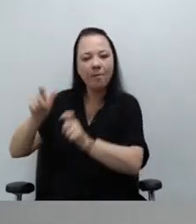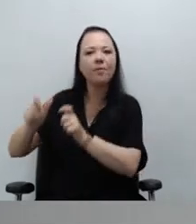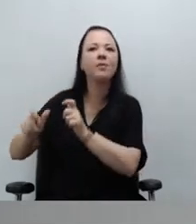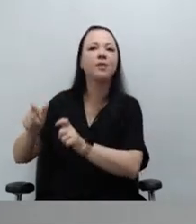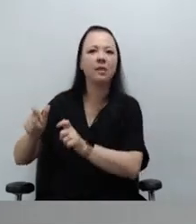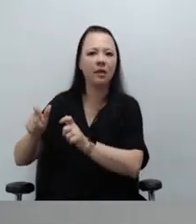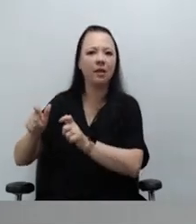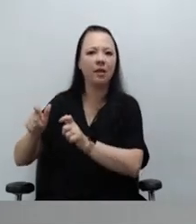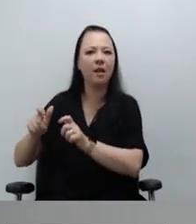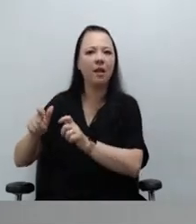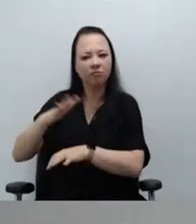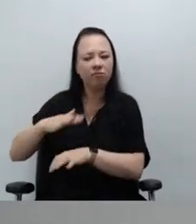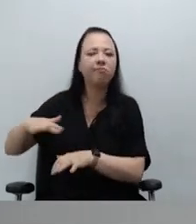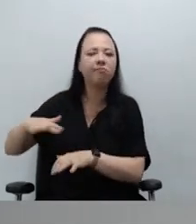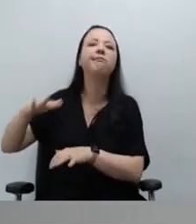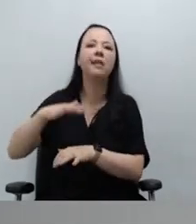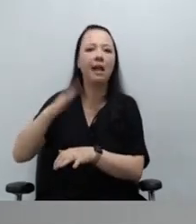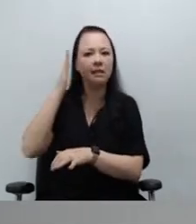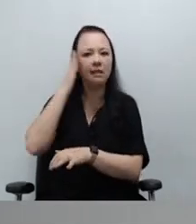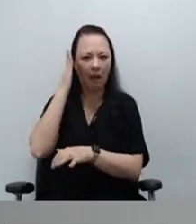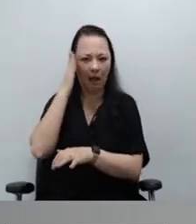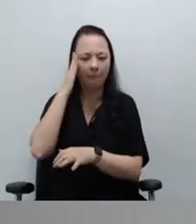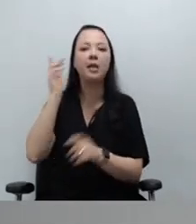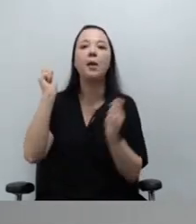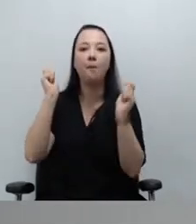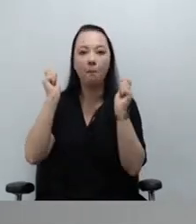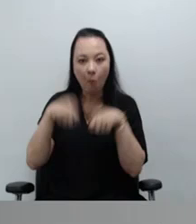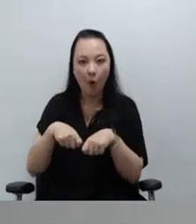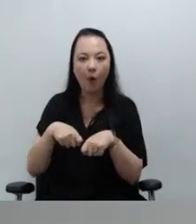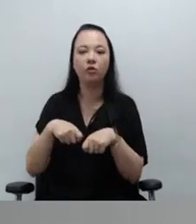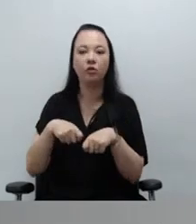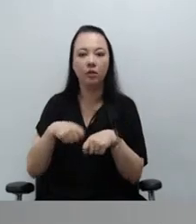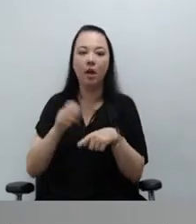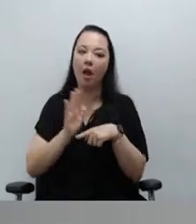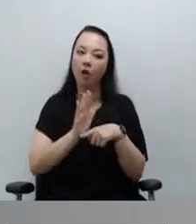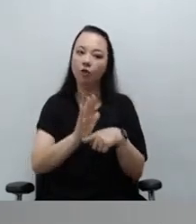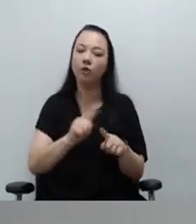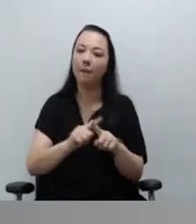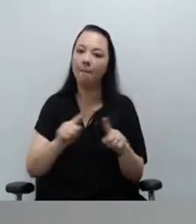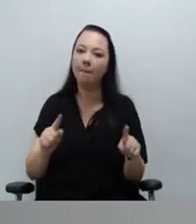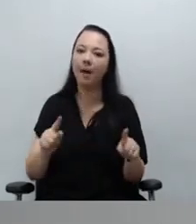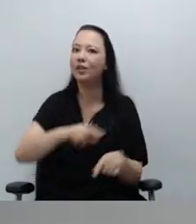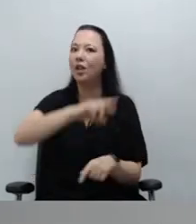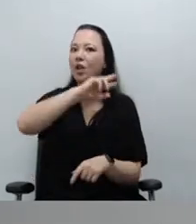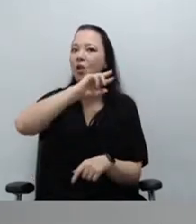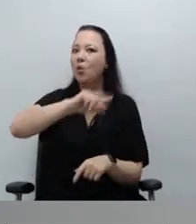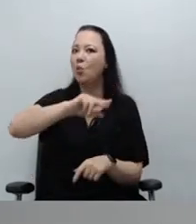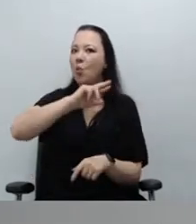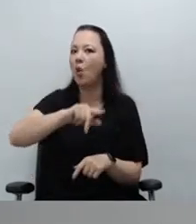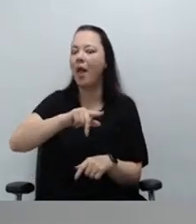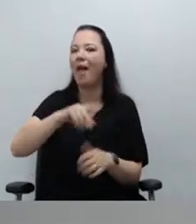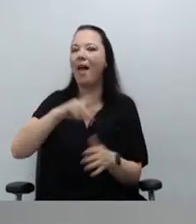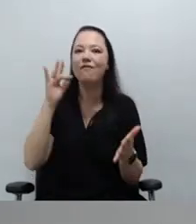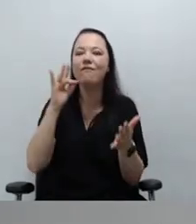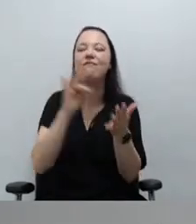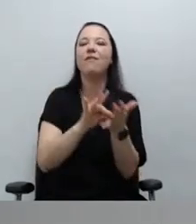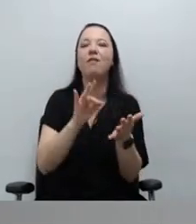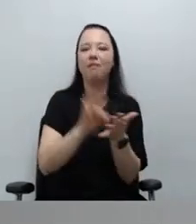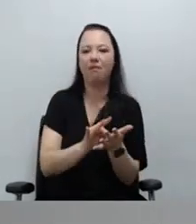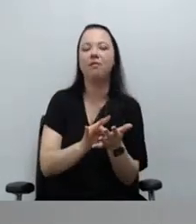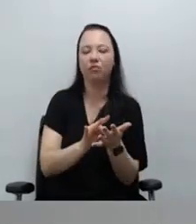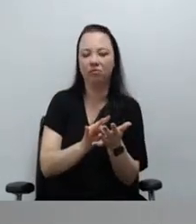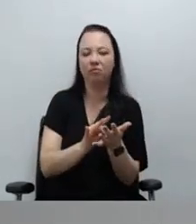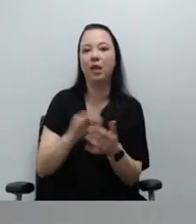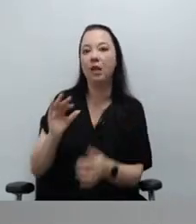pública, mas também porque essa não é a realidade dessas comarcas, como existia um